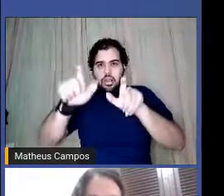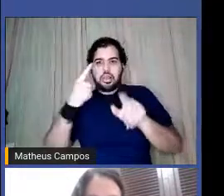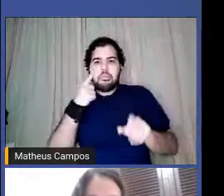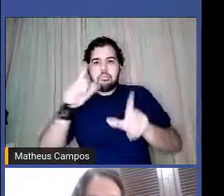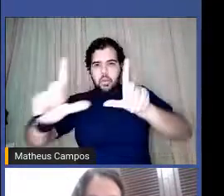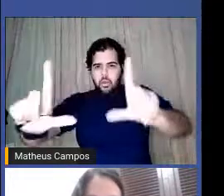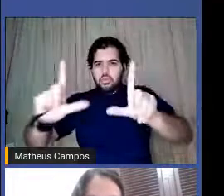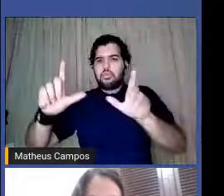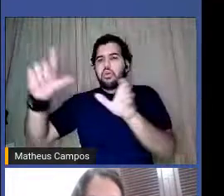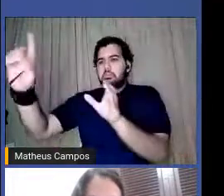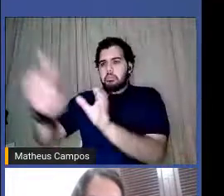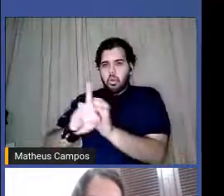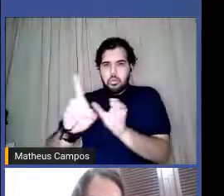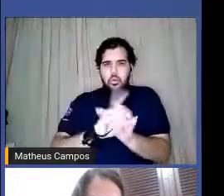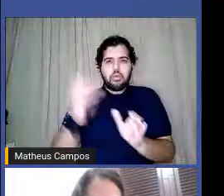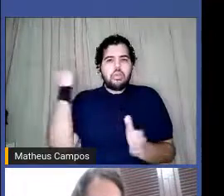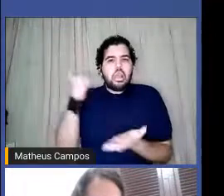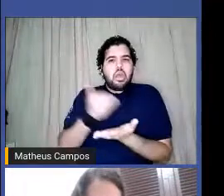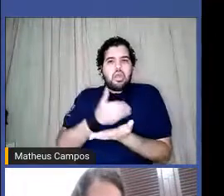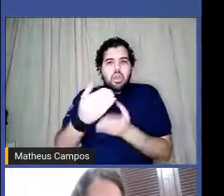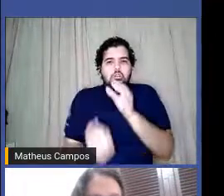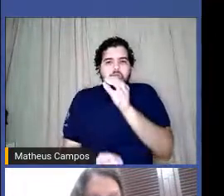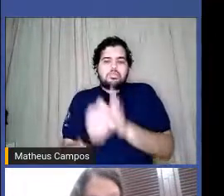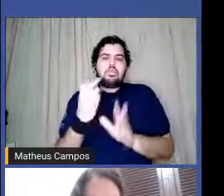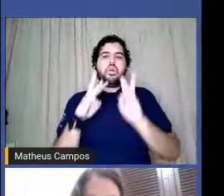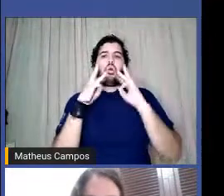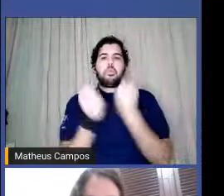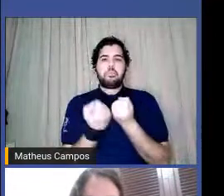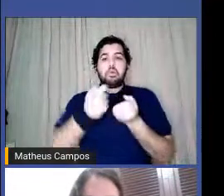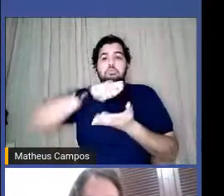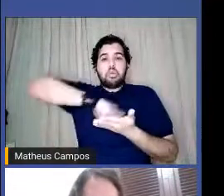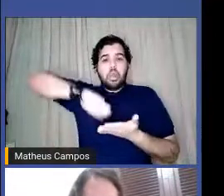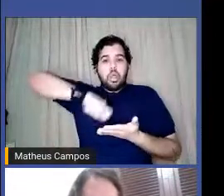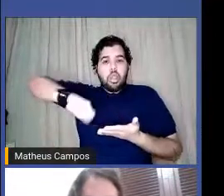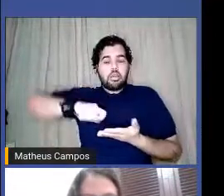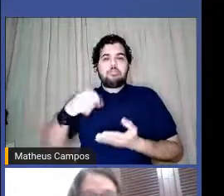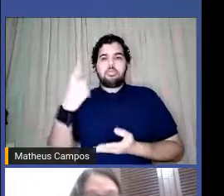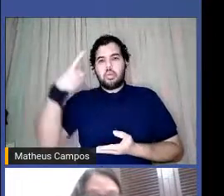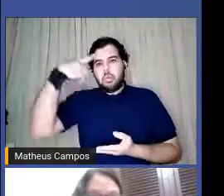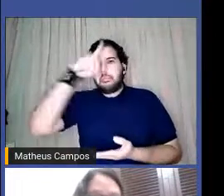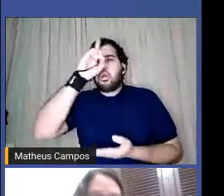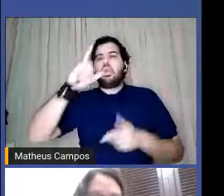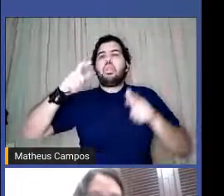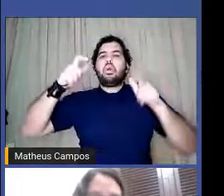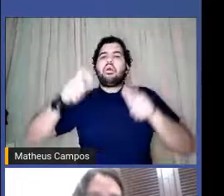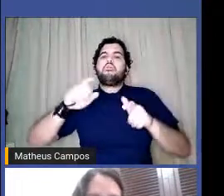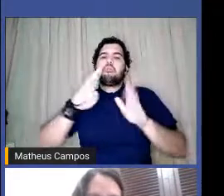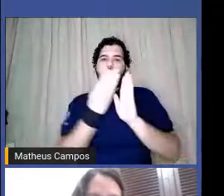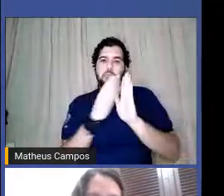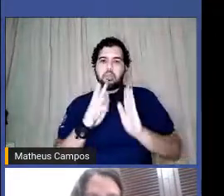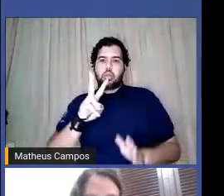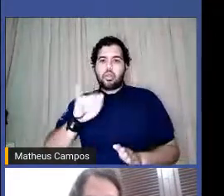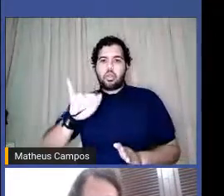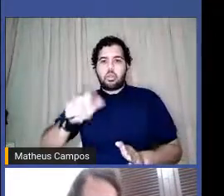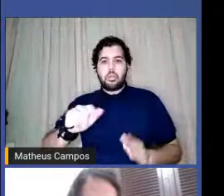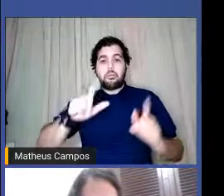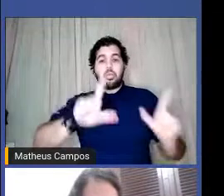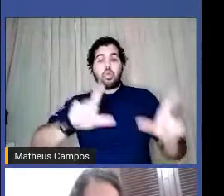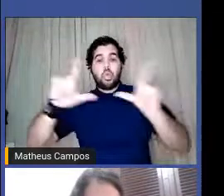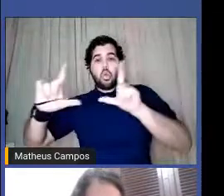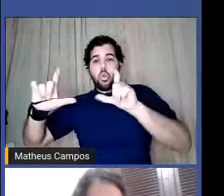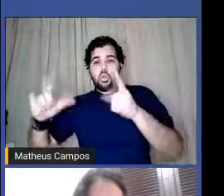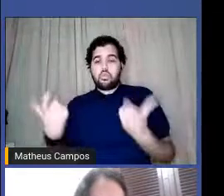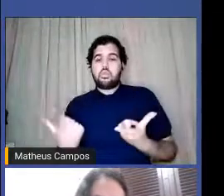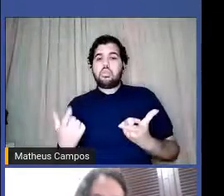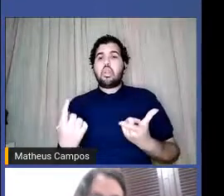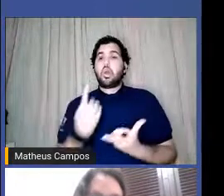a gente estava organizando a nossa oficina de escrita criativa, que foi na Biblioteca Viva. E essa foto ao lado é a logo da nossa